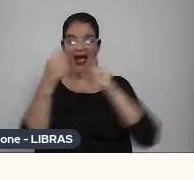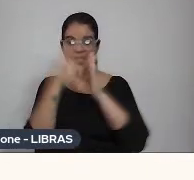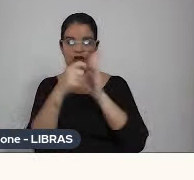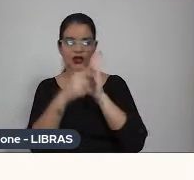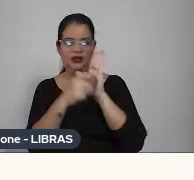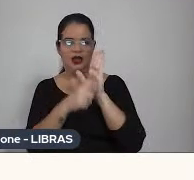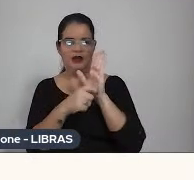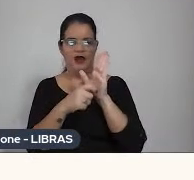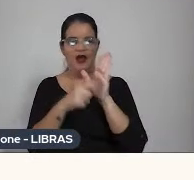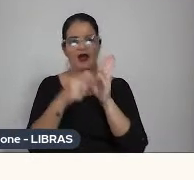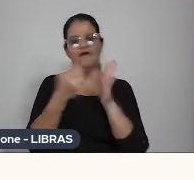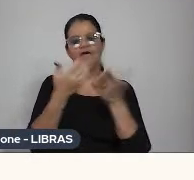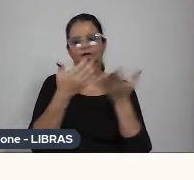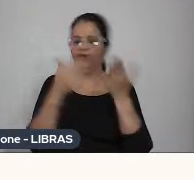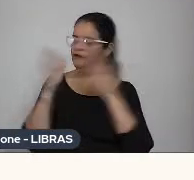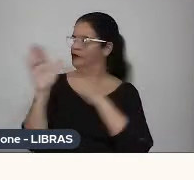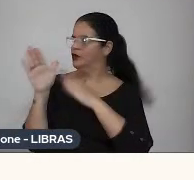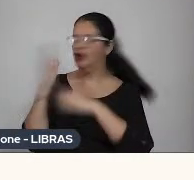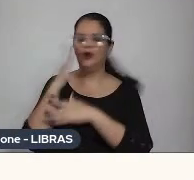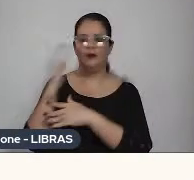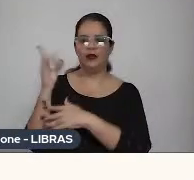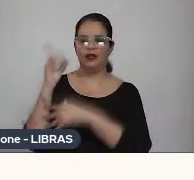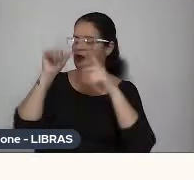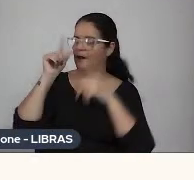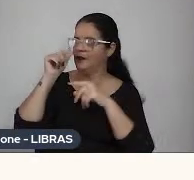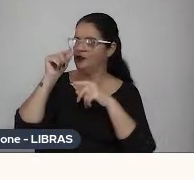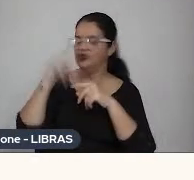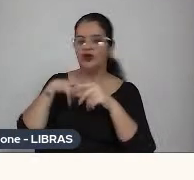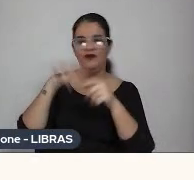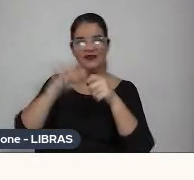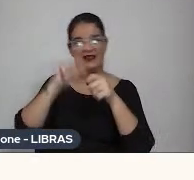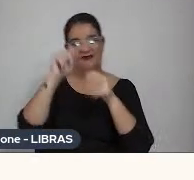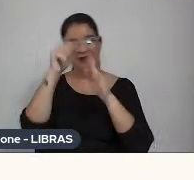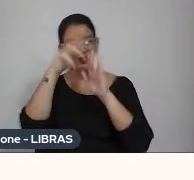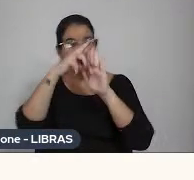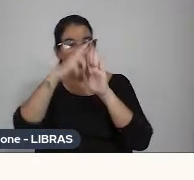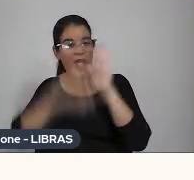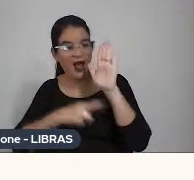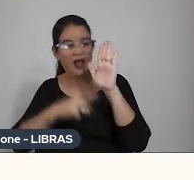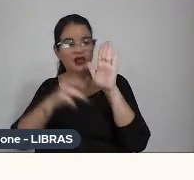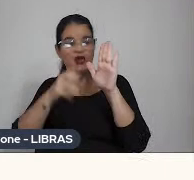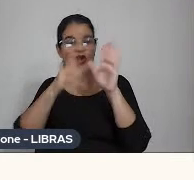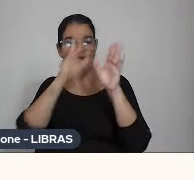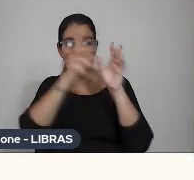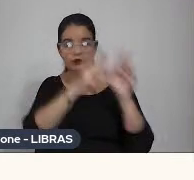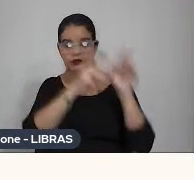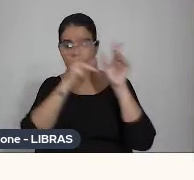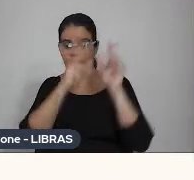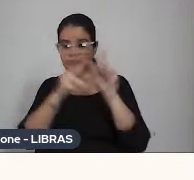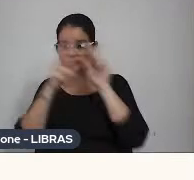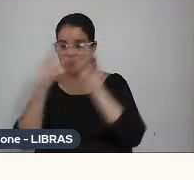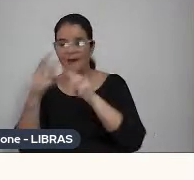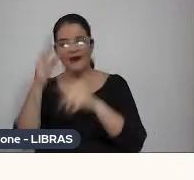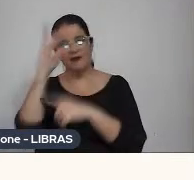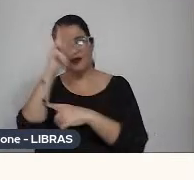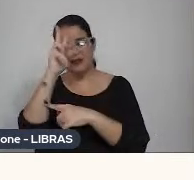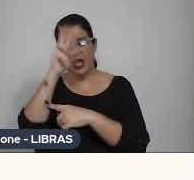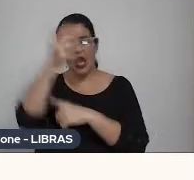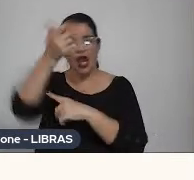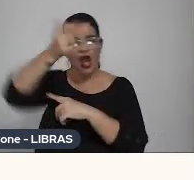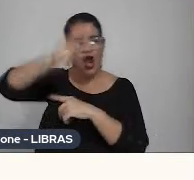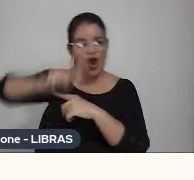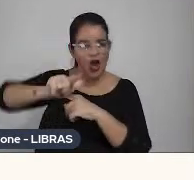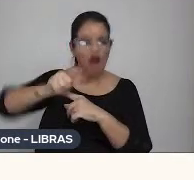virando a cabeça pra direita, tá piscando, você ia fazendo um relatório de frame a frame pra você recordar, na verdade, o